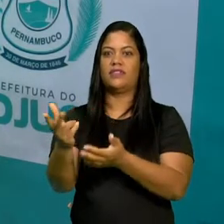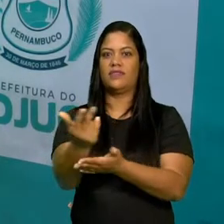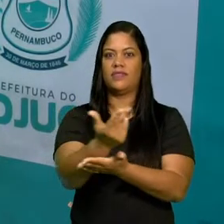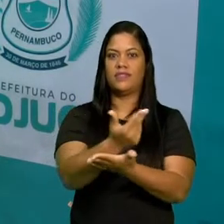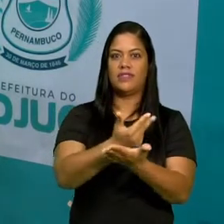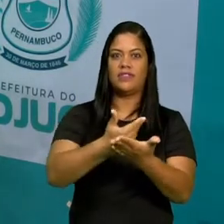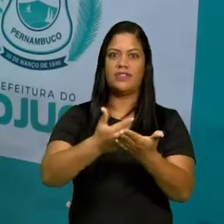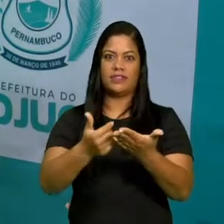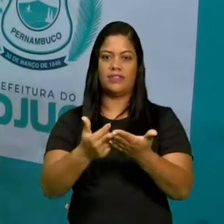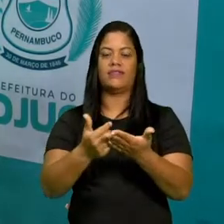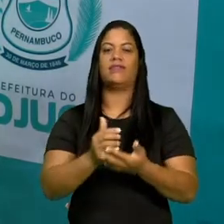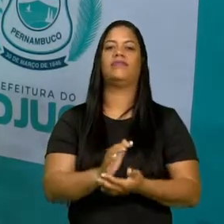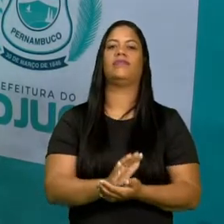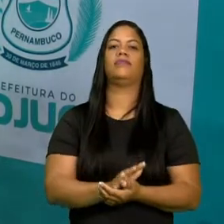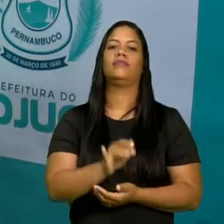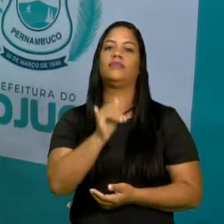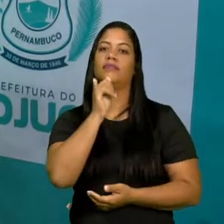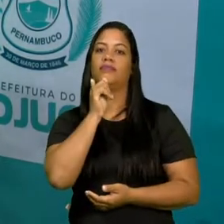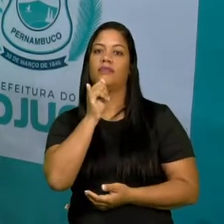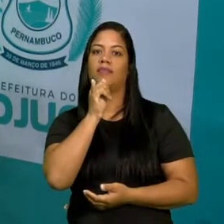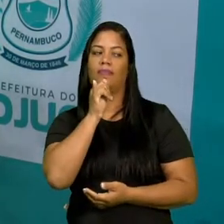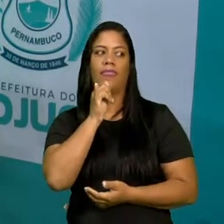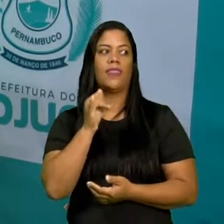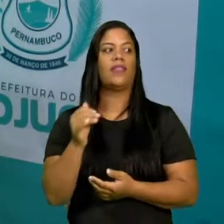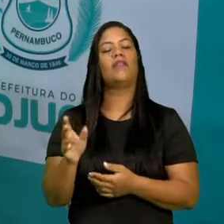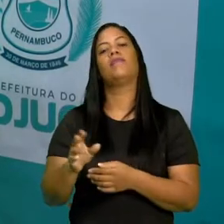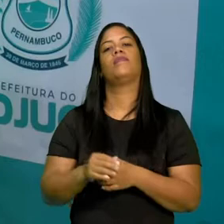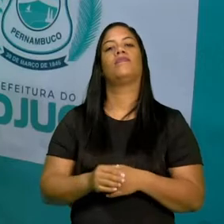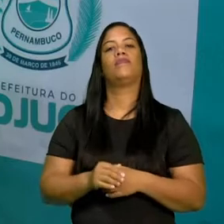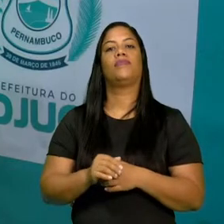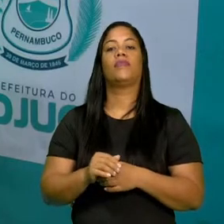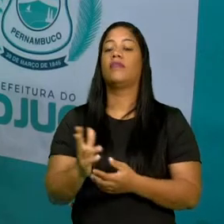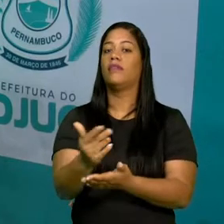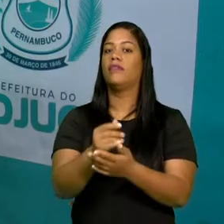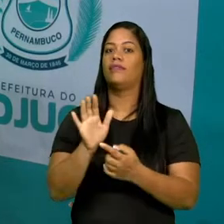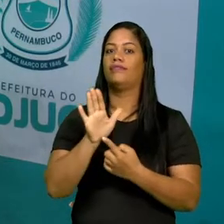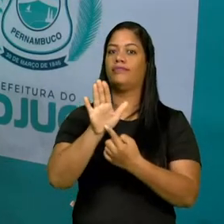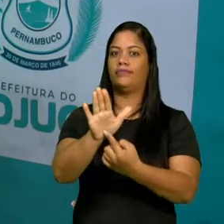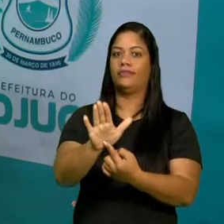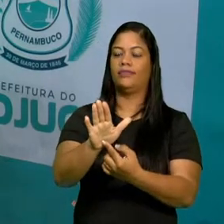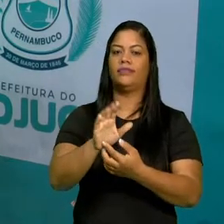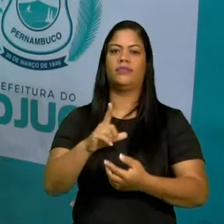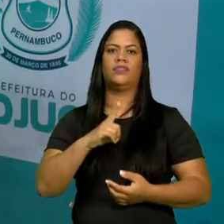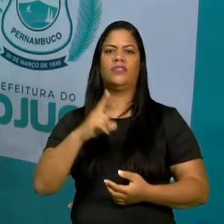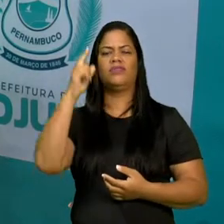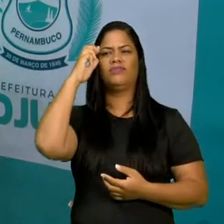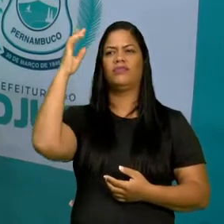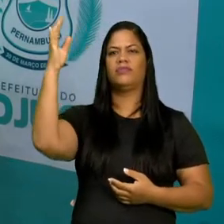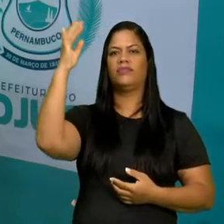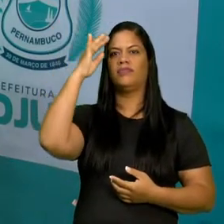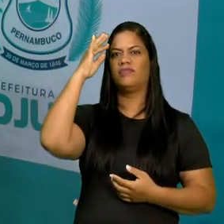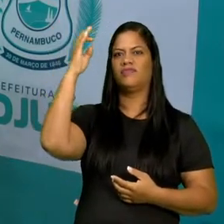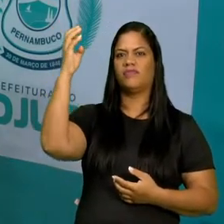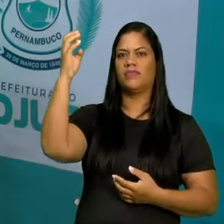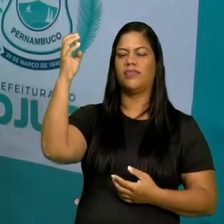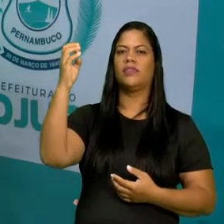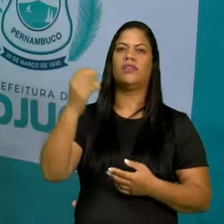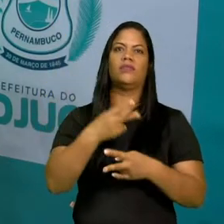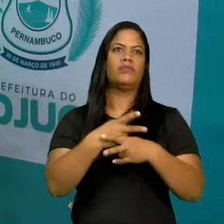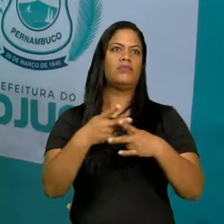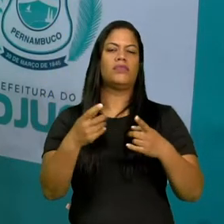uma realidade da obra. Por exemplo, essas figuras aqui, elas são as figuras que eles inventou. É uma forma